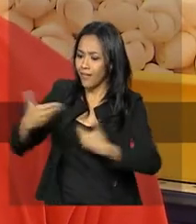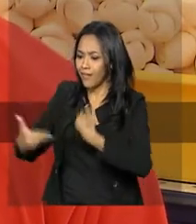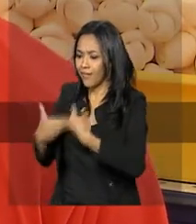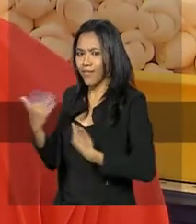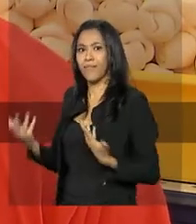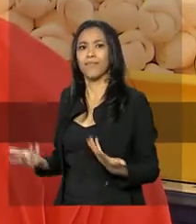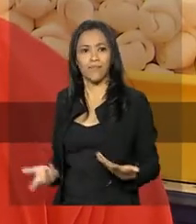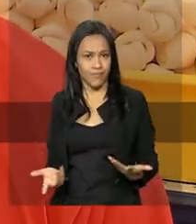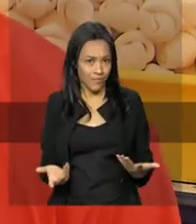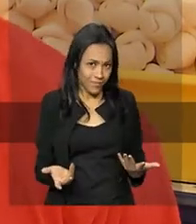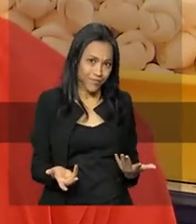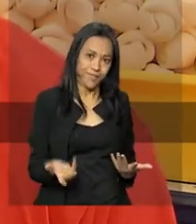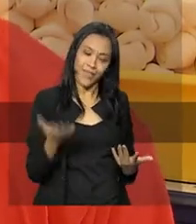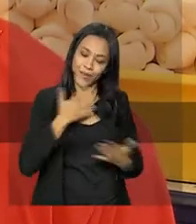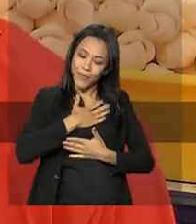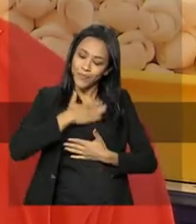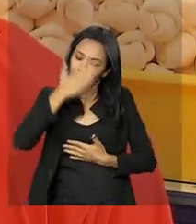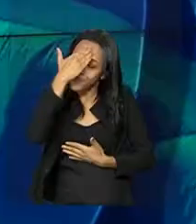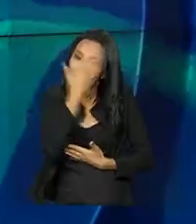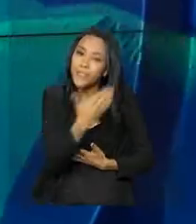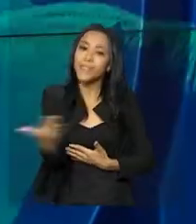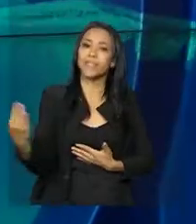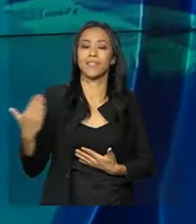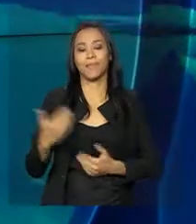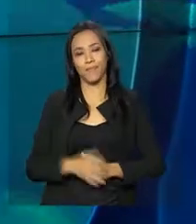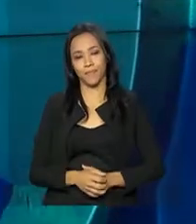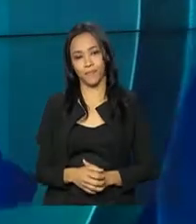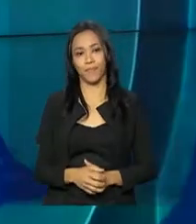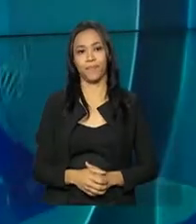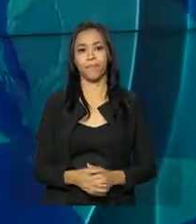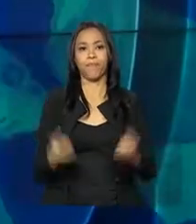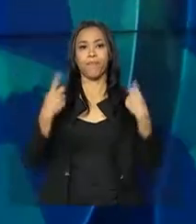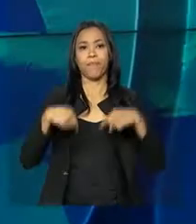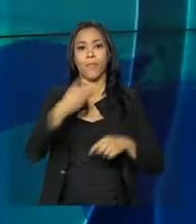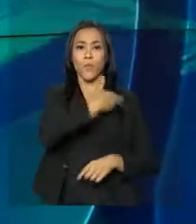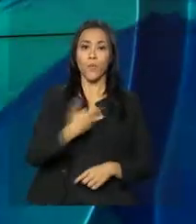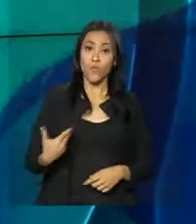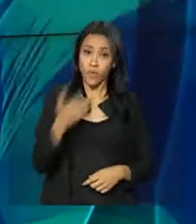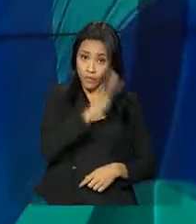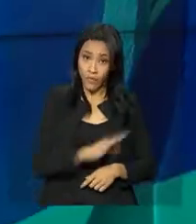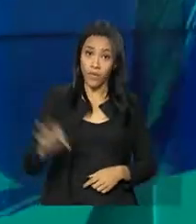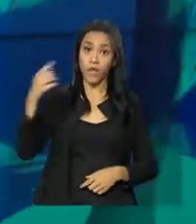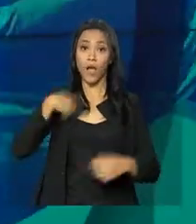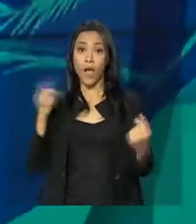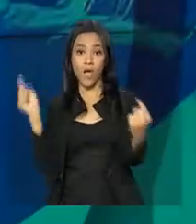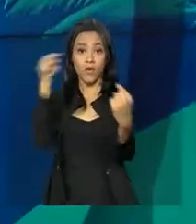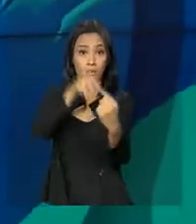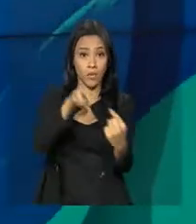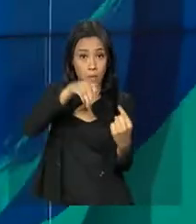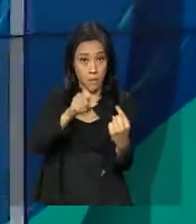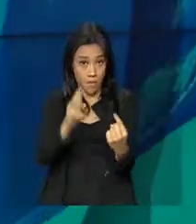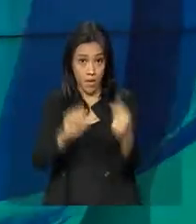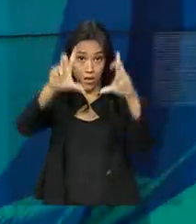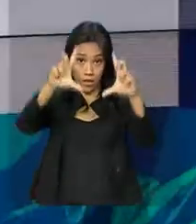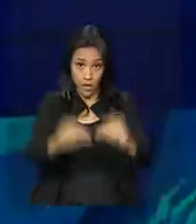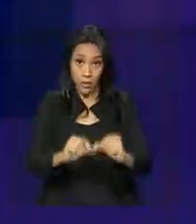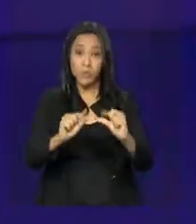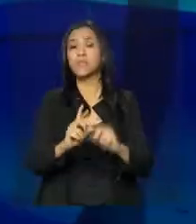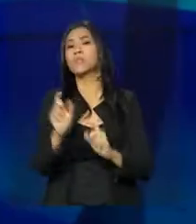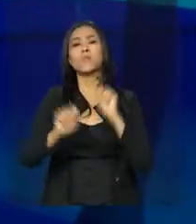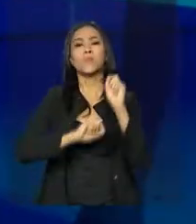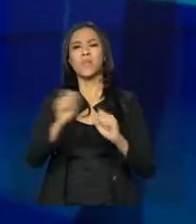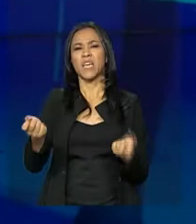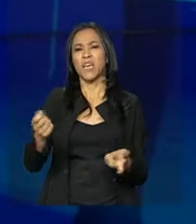muito agradecido. O governo federal anunciou a meta de reduzir os homicídios no país em 3